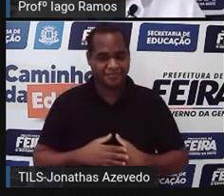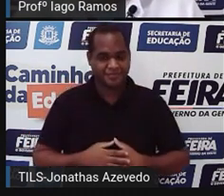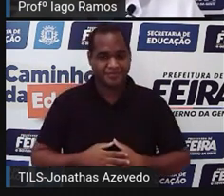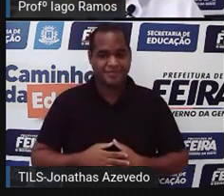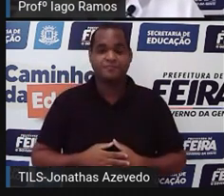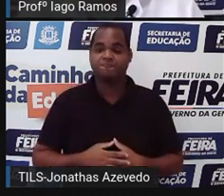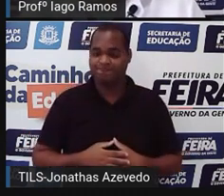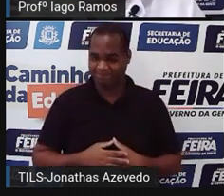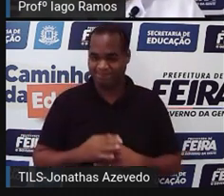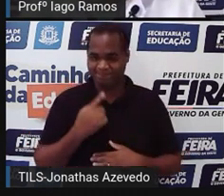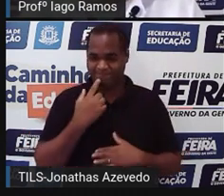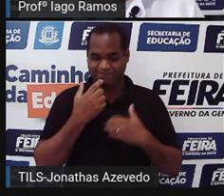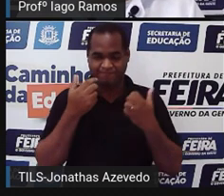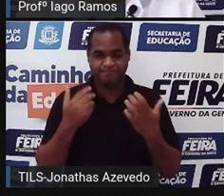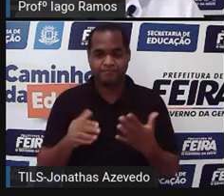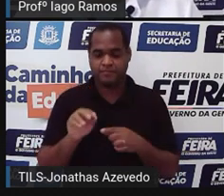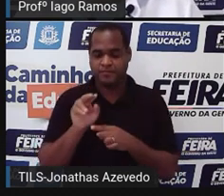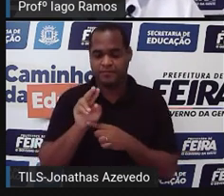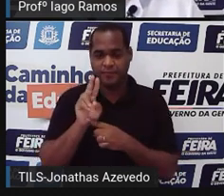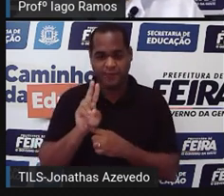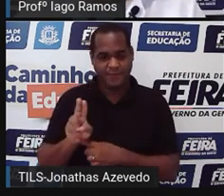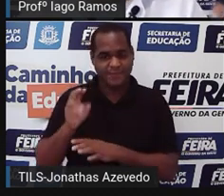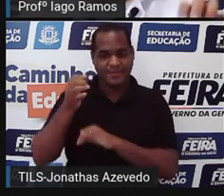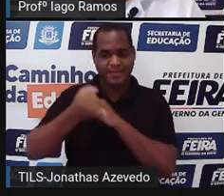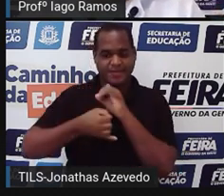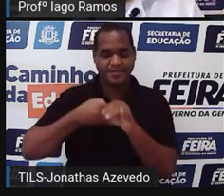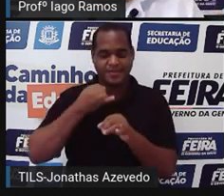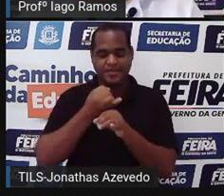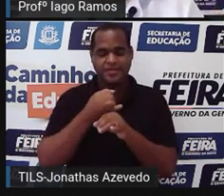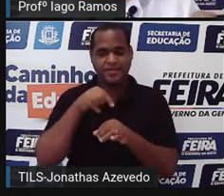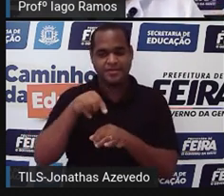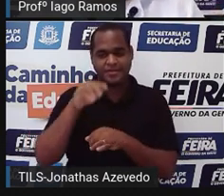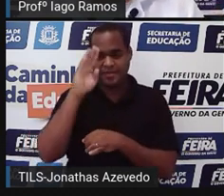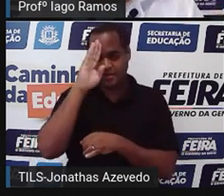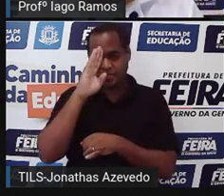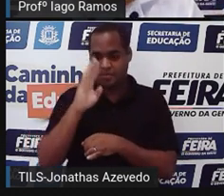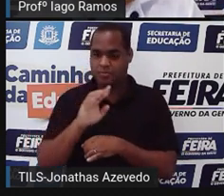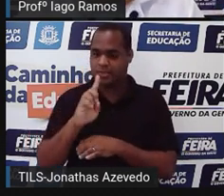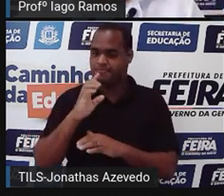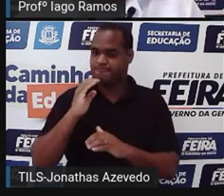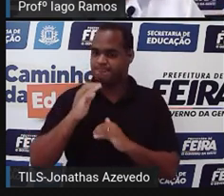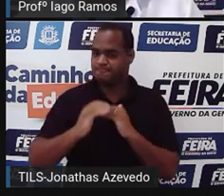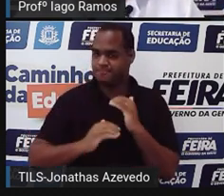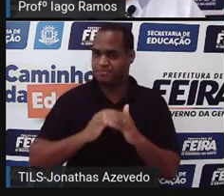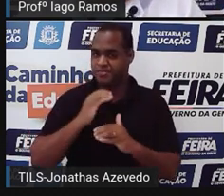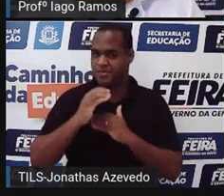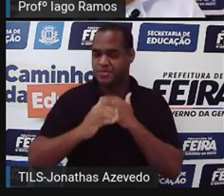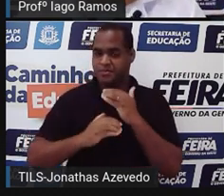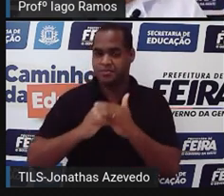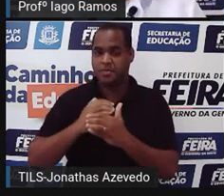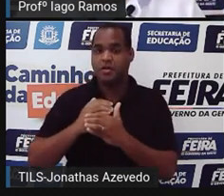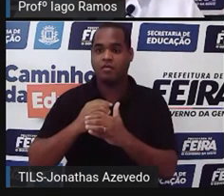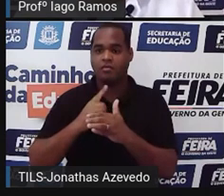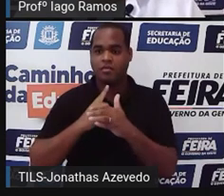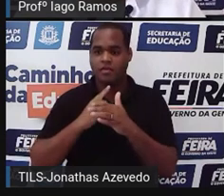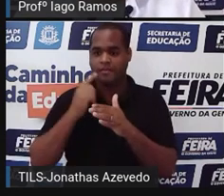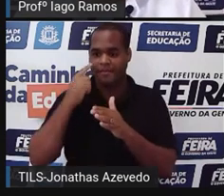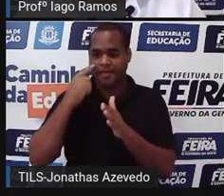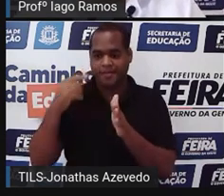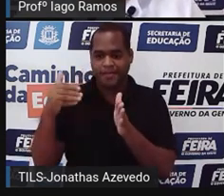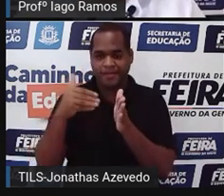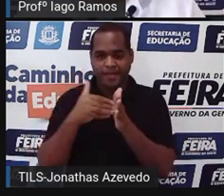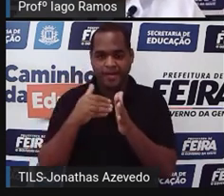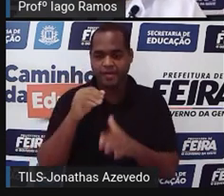pesquisa diz o seguinte, que o uso da internet no Brasil cresce, cresceu e